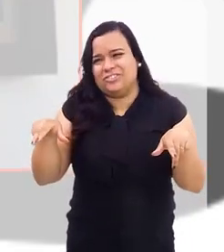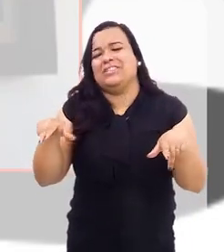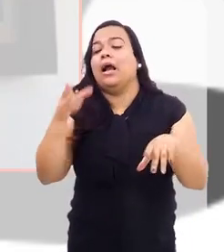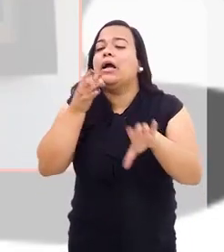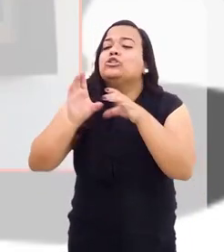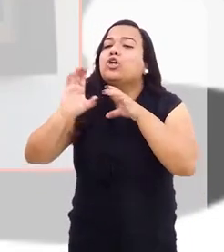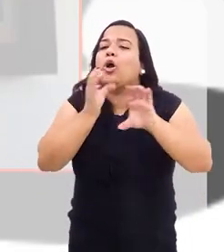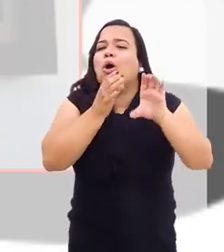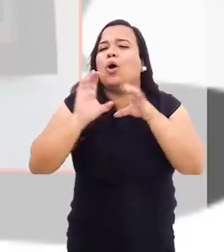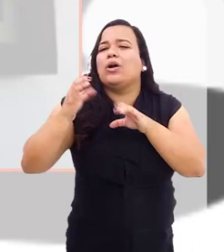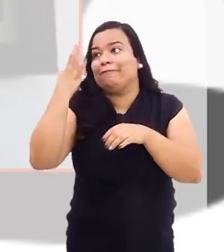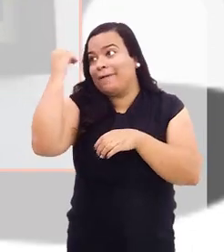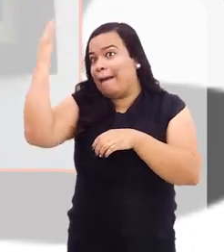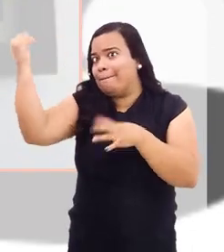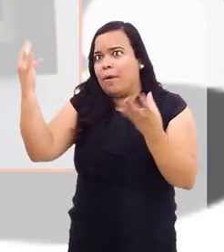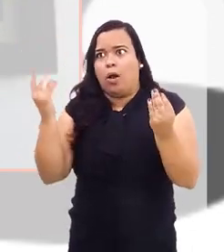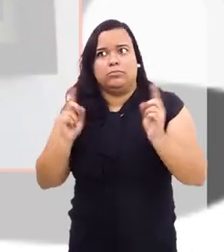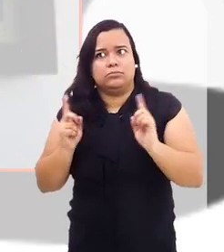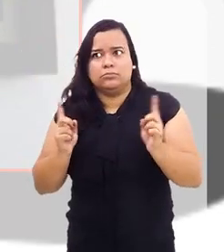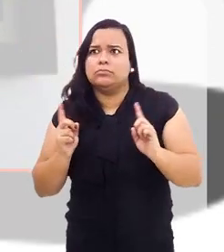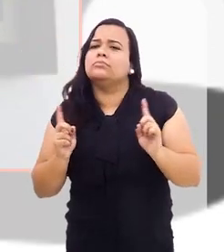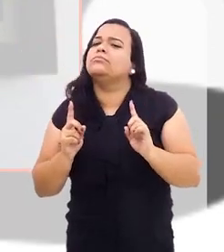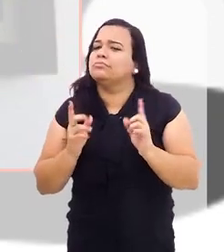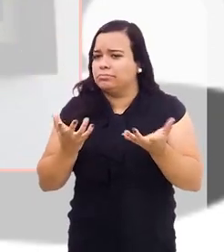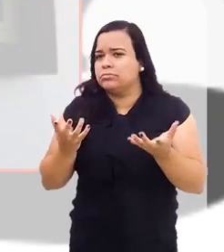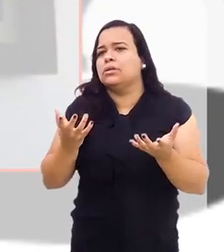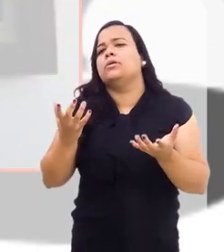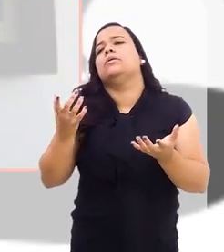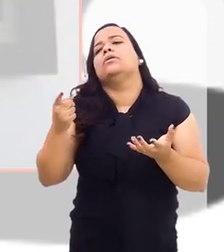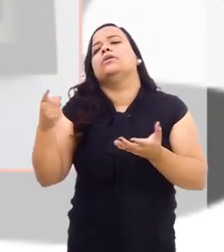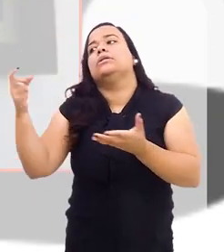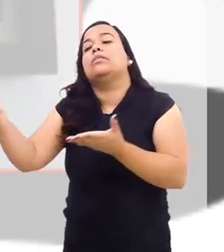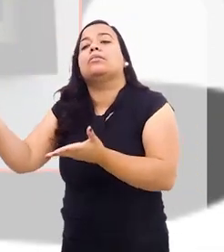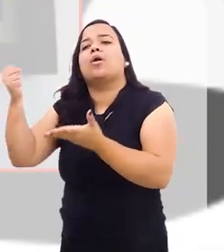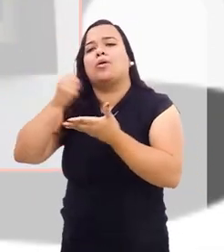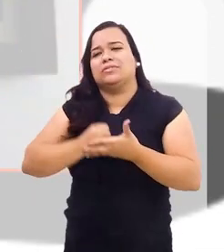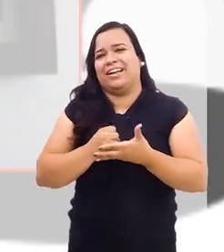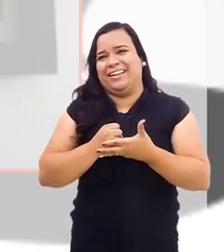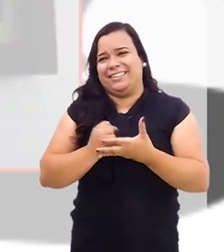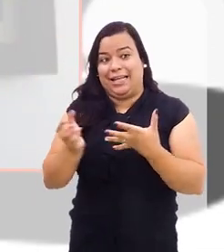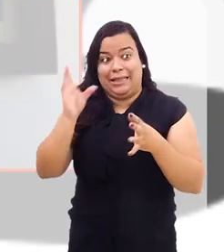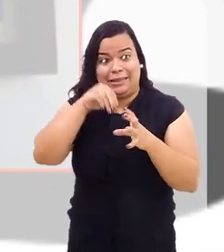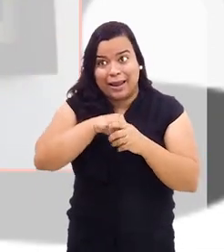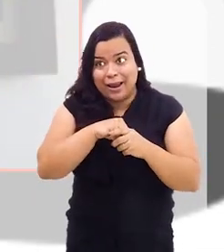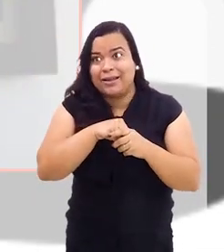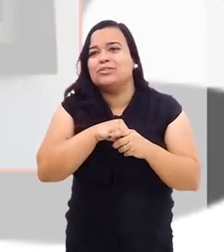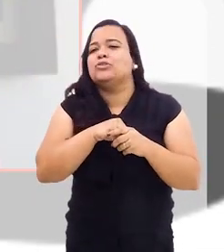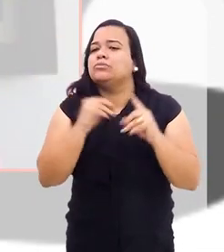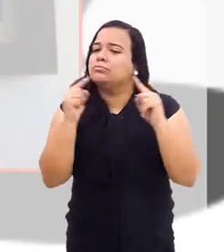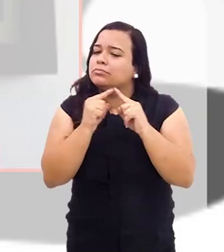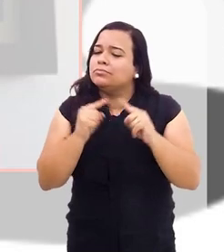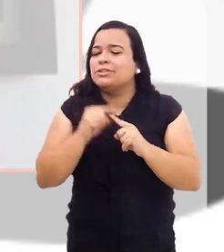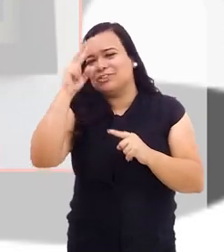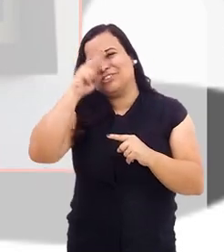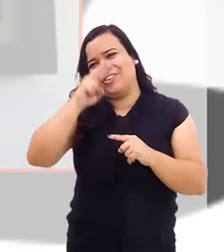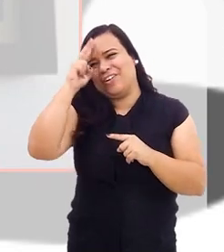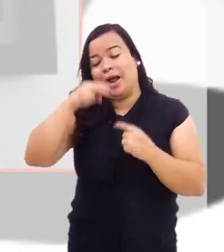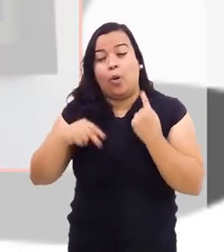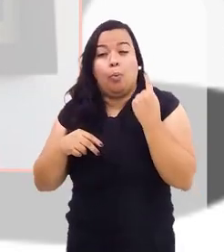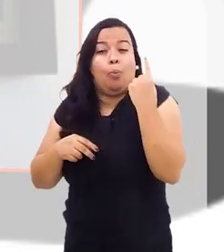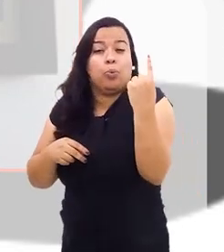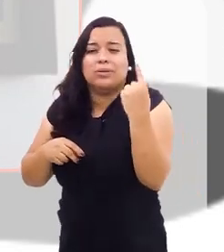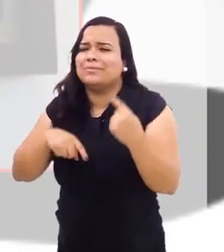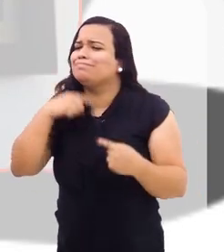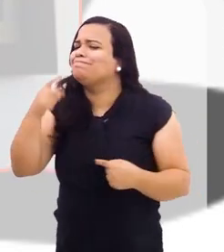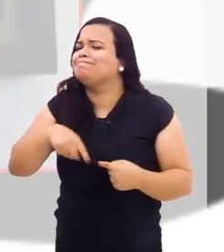cantoras não muito famosas, né? Que trouxessem essa essência. A única música que eu